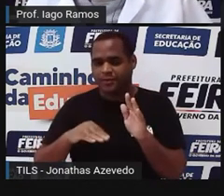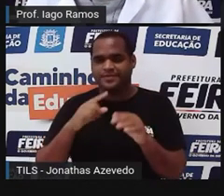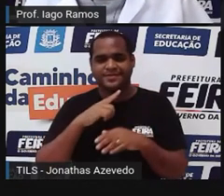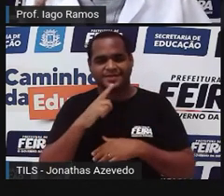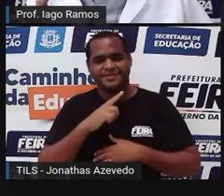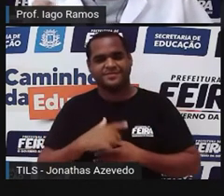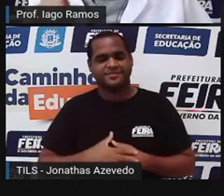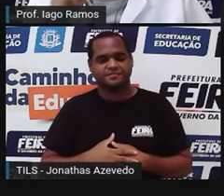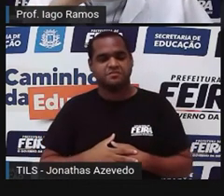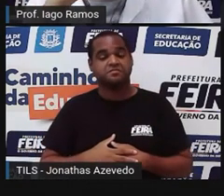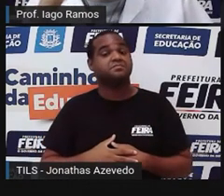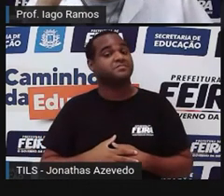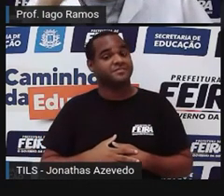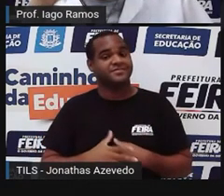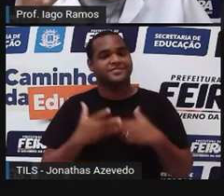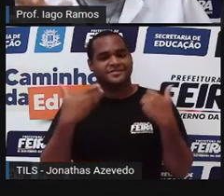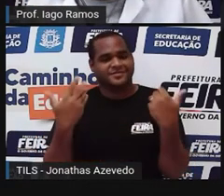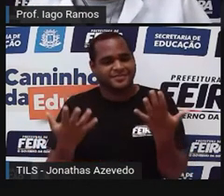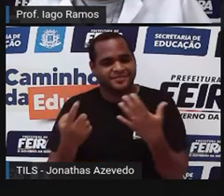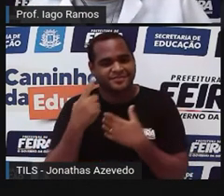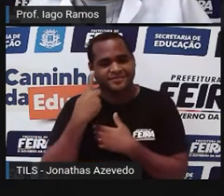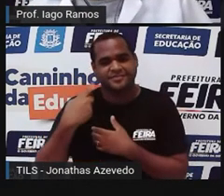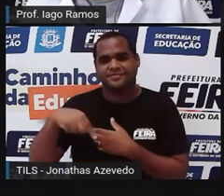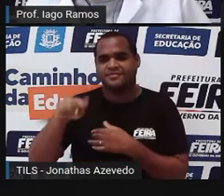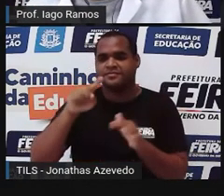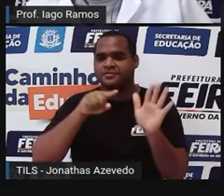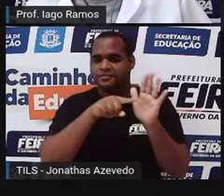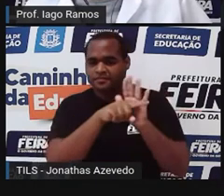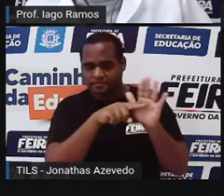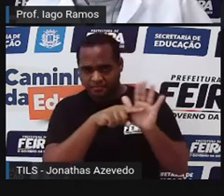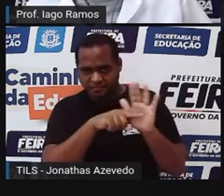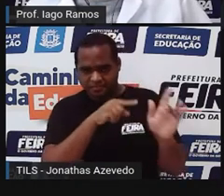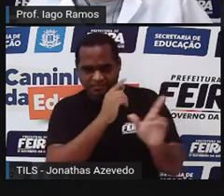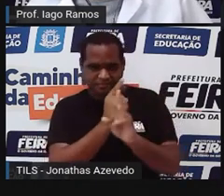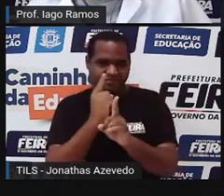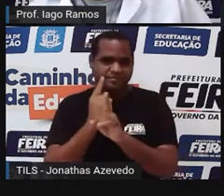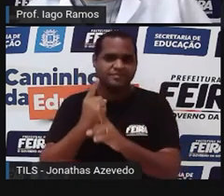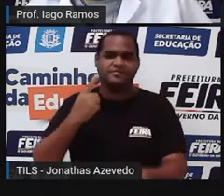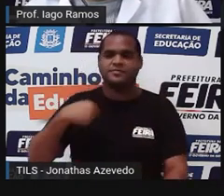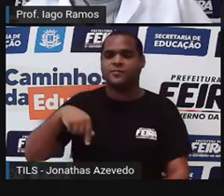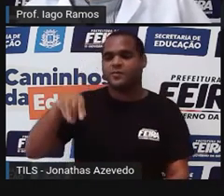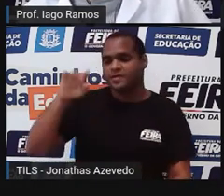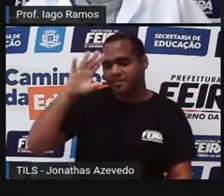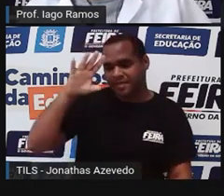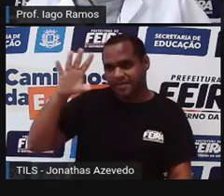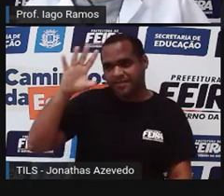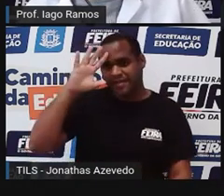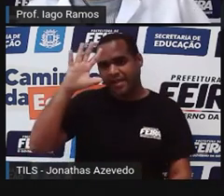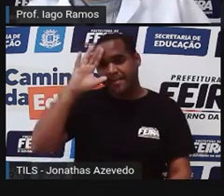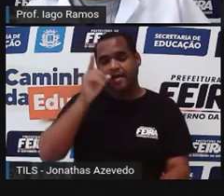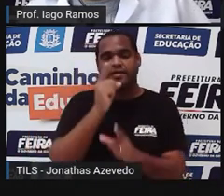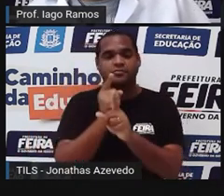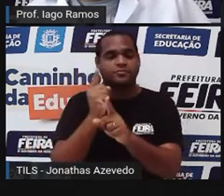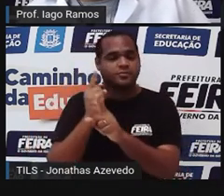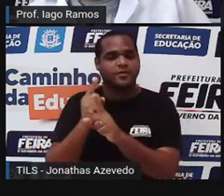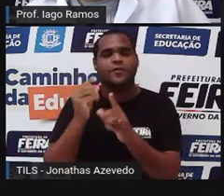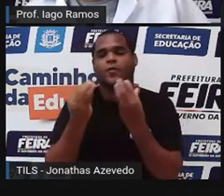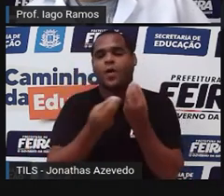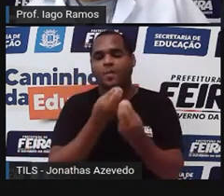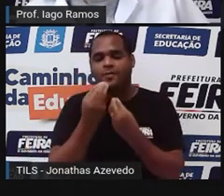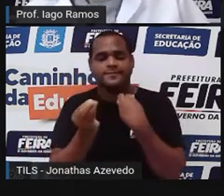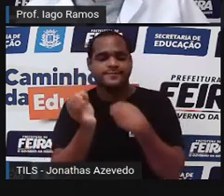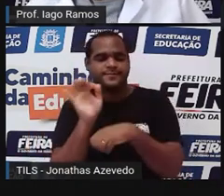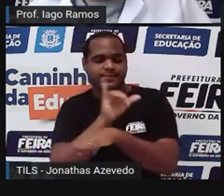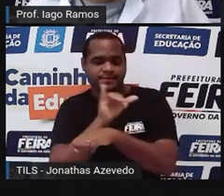Bom, então, com esse raciocínio aí, a gente encontrou uma forma de calcular a área